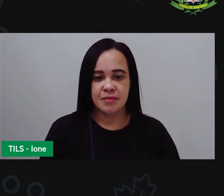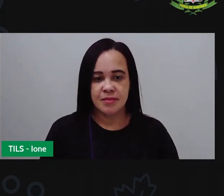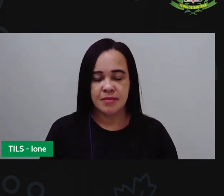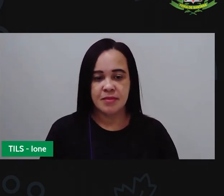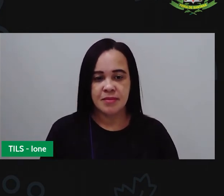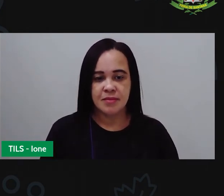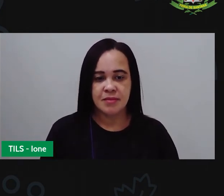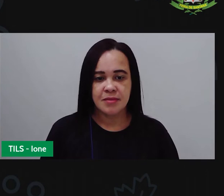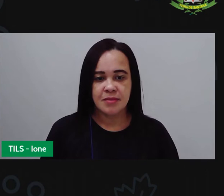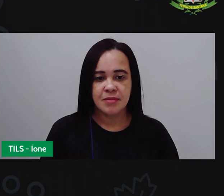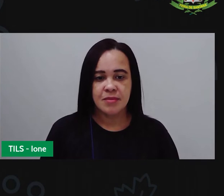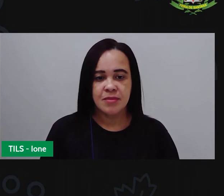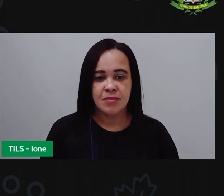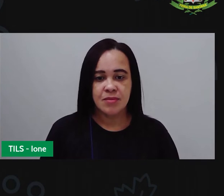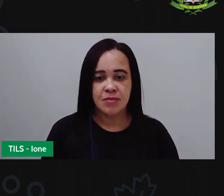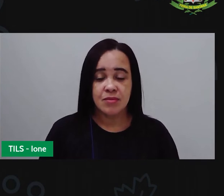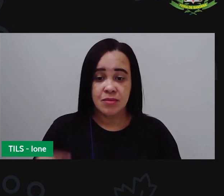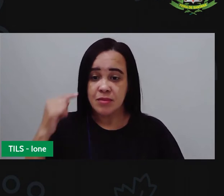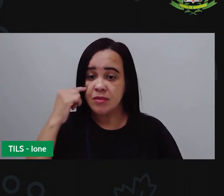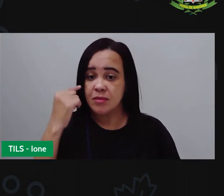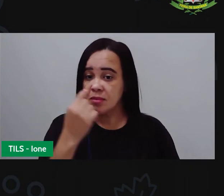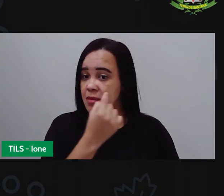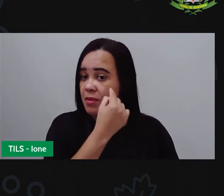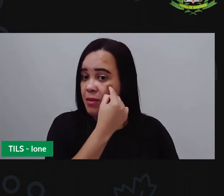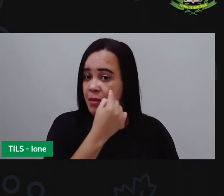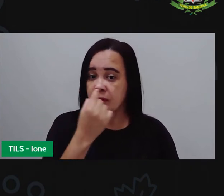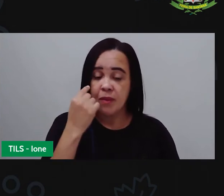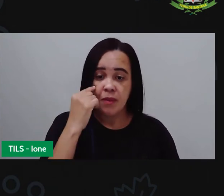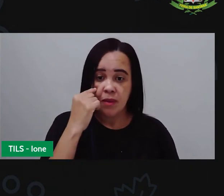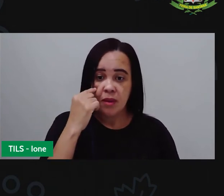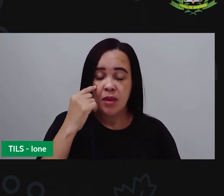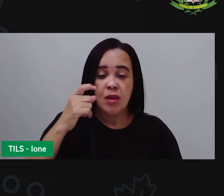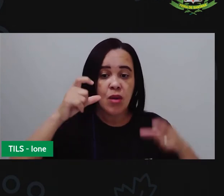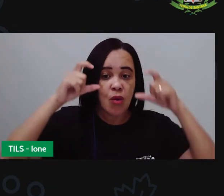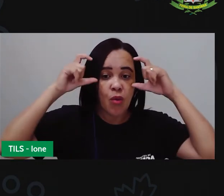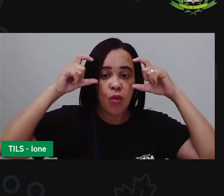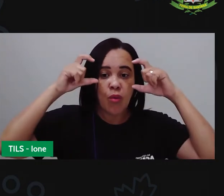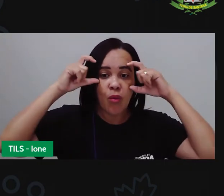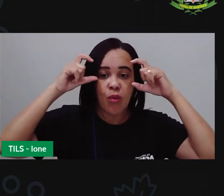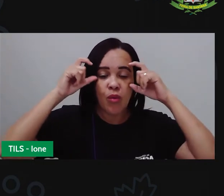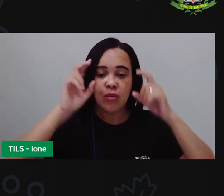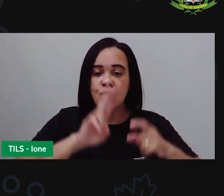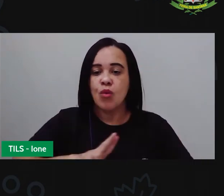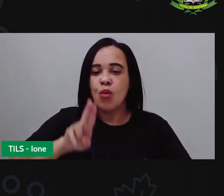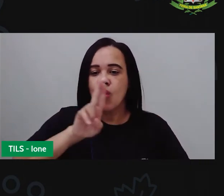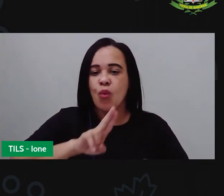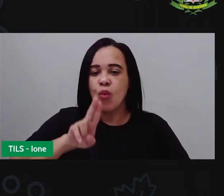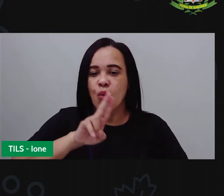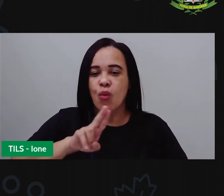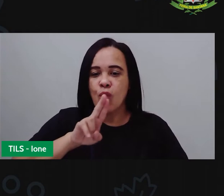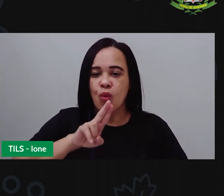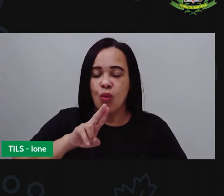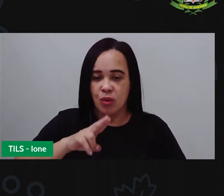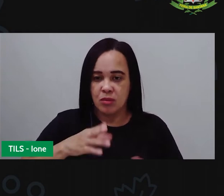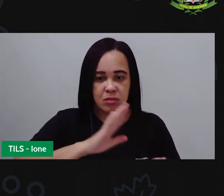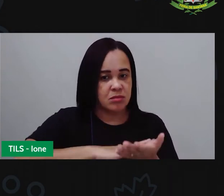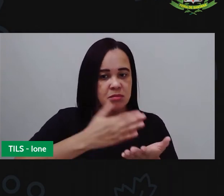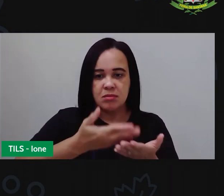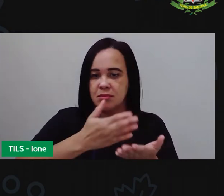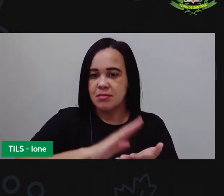E os óculos, vejam que eu uso óculos e a intérprete ela não usa óculos.